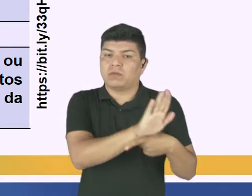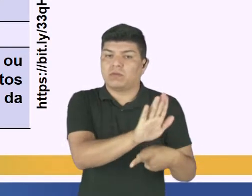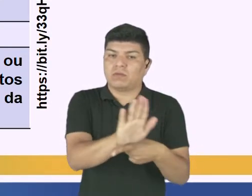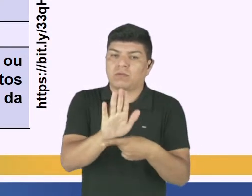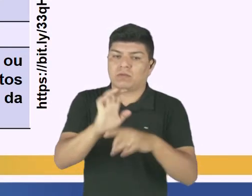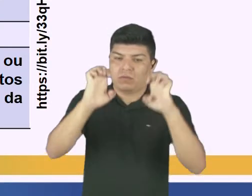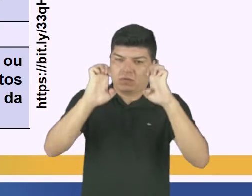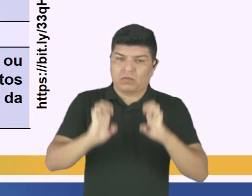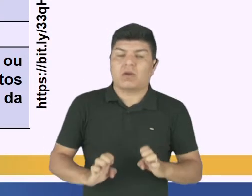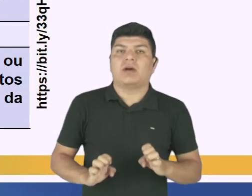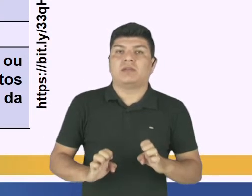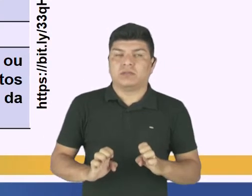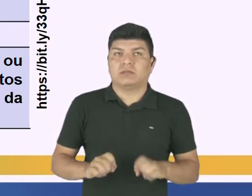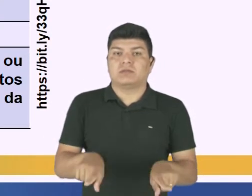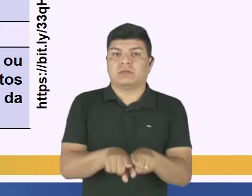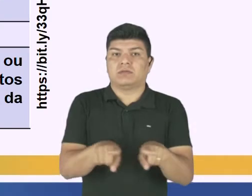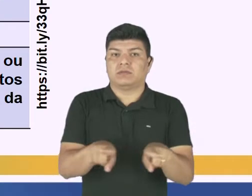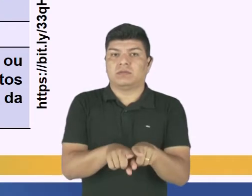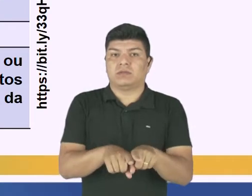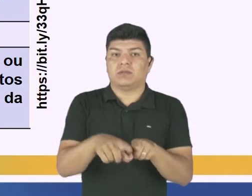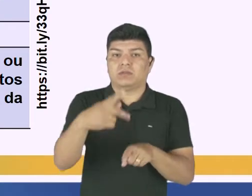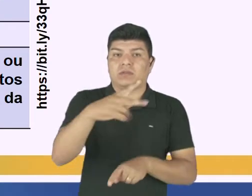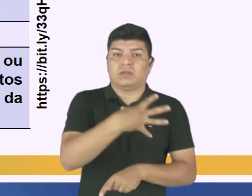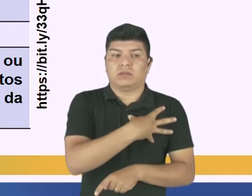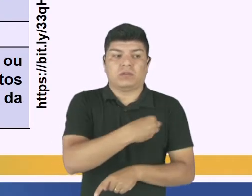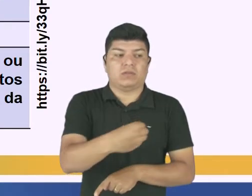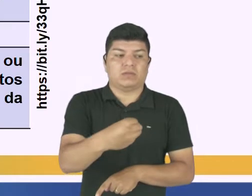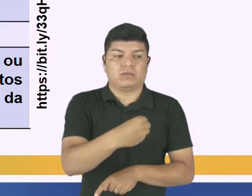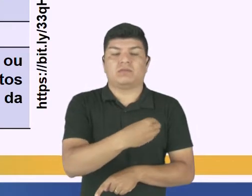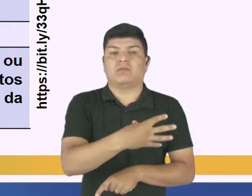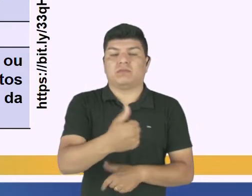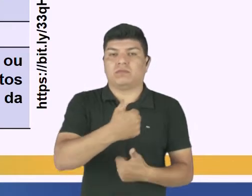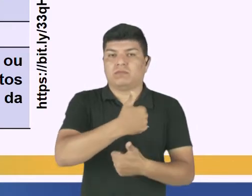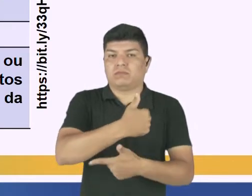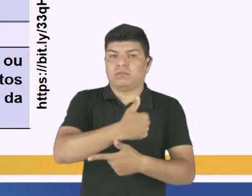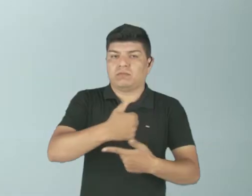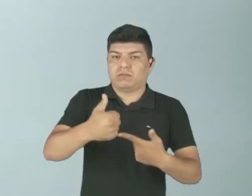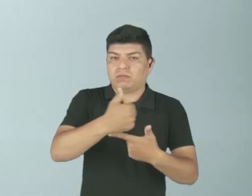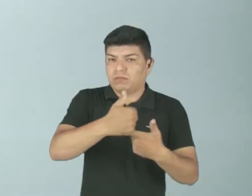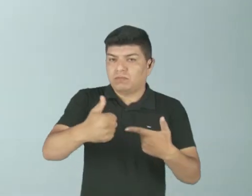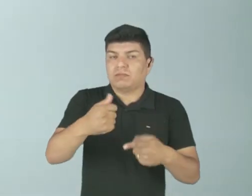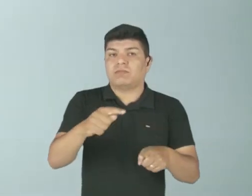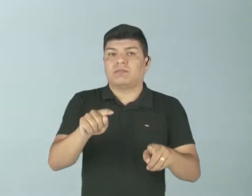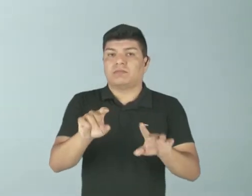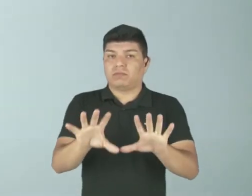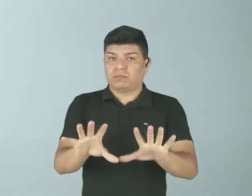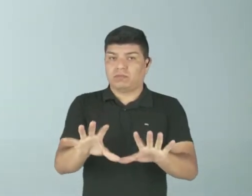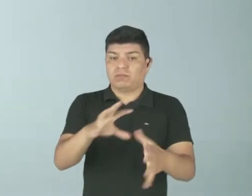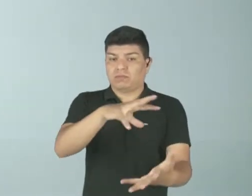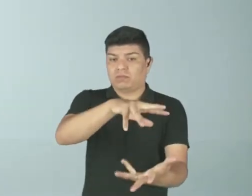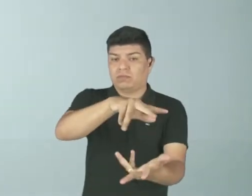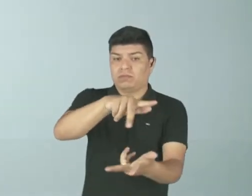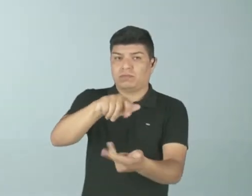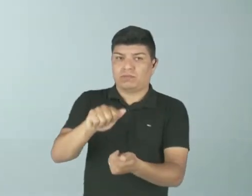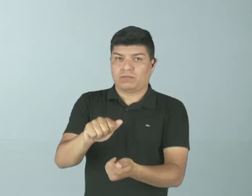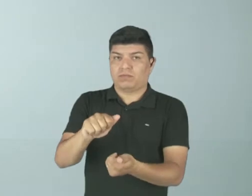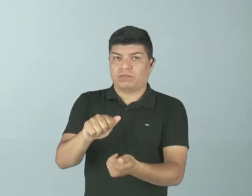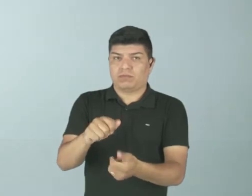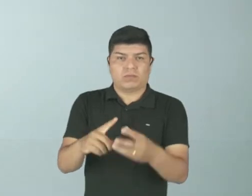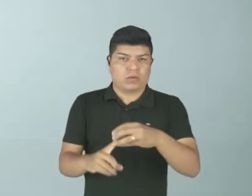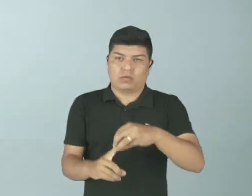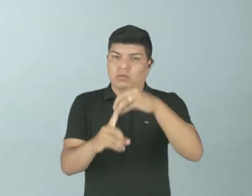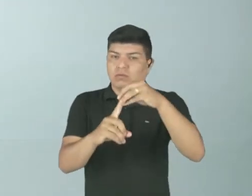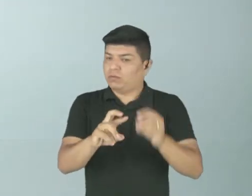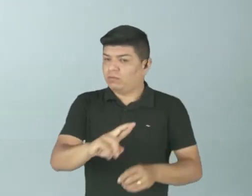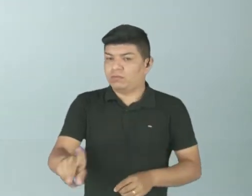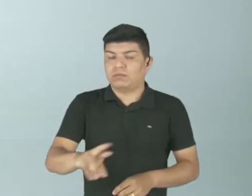contribuição moral, para que o seu filho tenha essa percepção de mundo, não seja apenas uma coisa uniforme. O